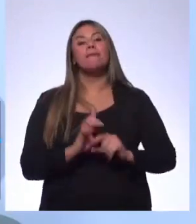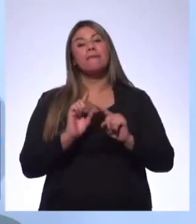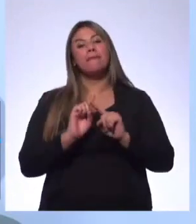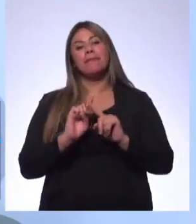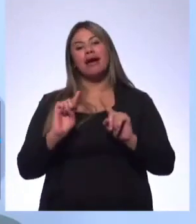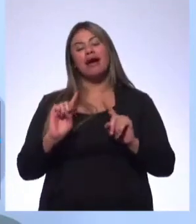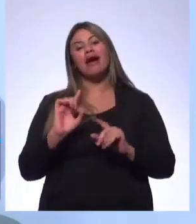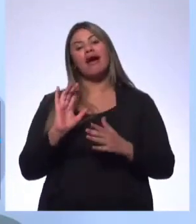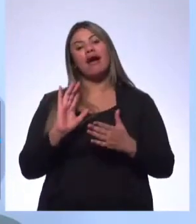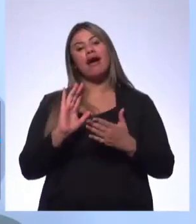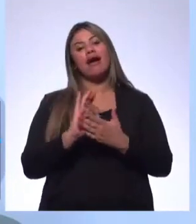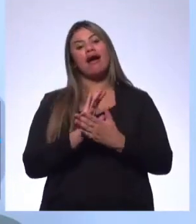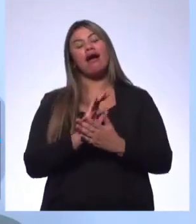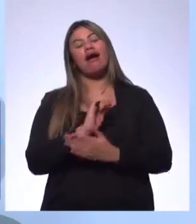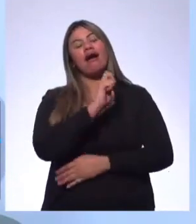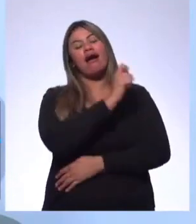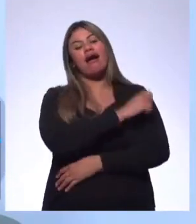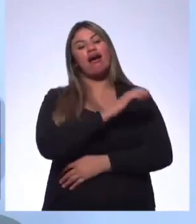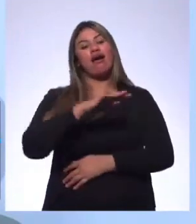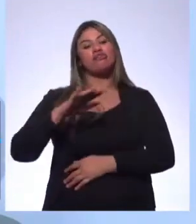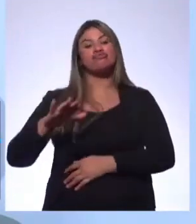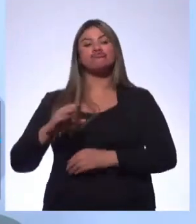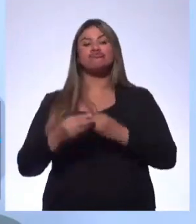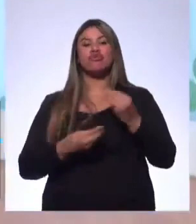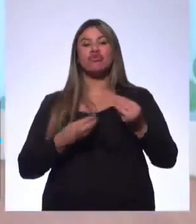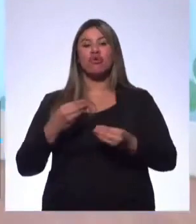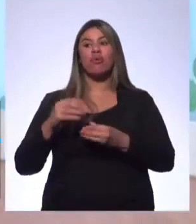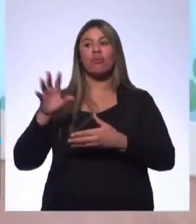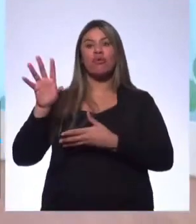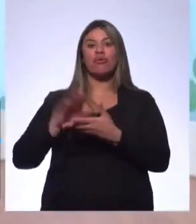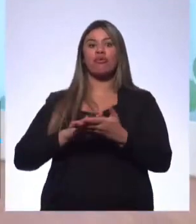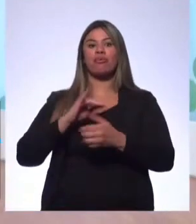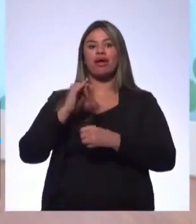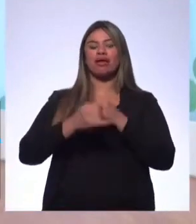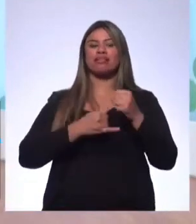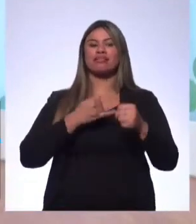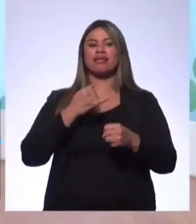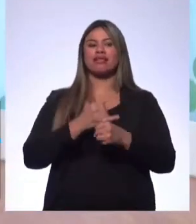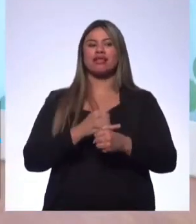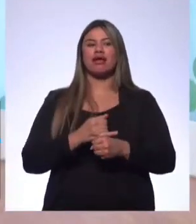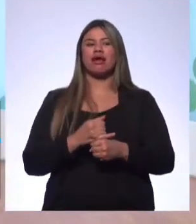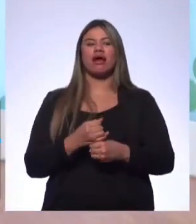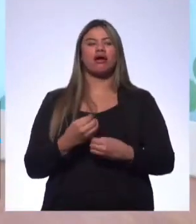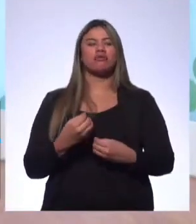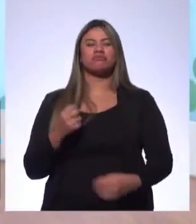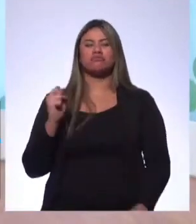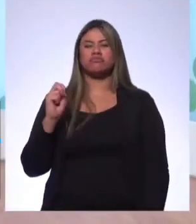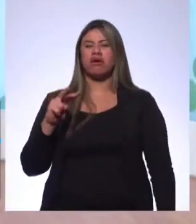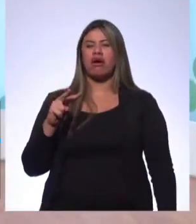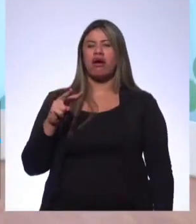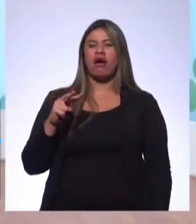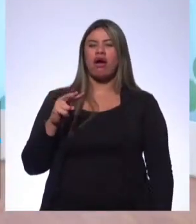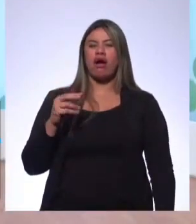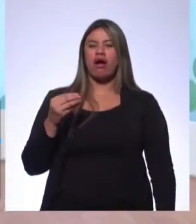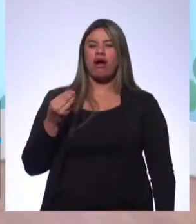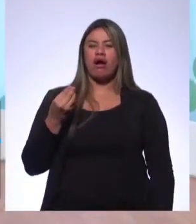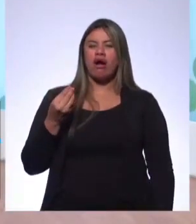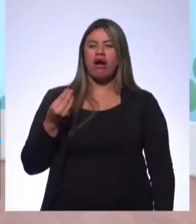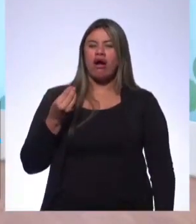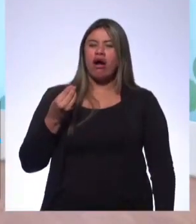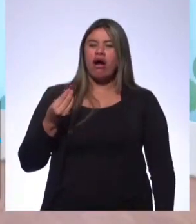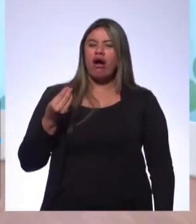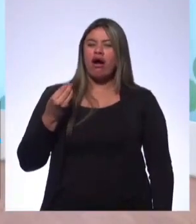pegaram ali a resenha da internet, copiaram e entregaram. Como assim? fiquei com tanta raiva. Tem quem faz isso, professora? três